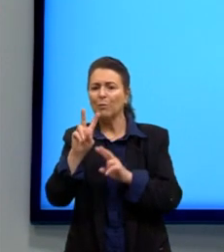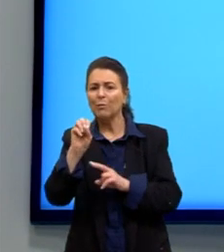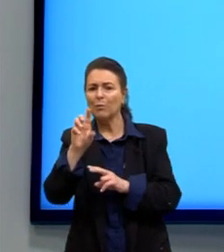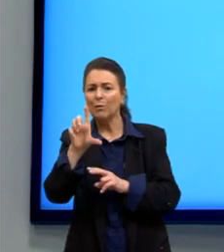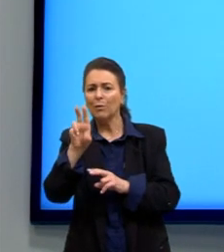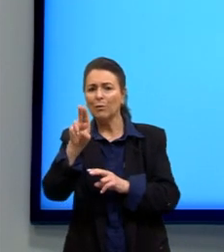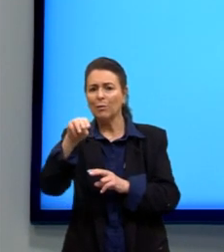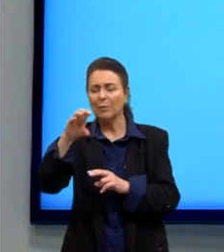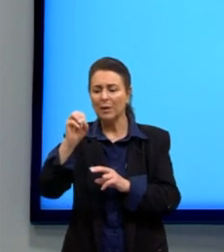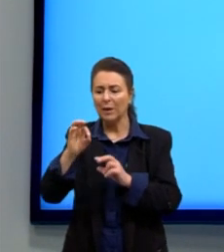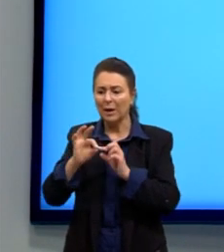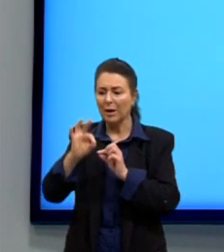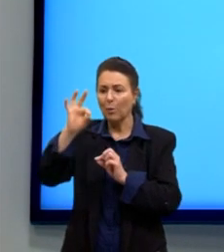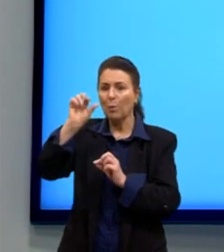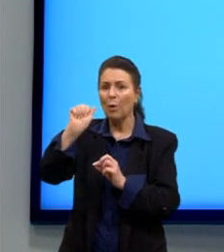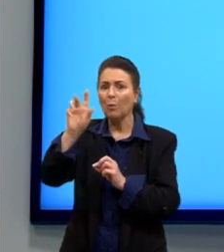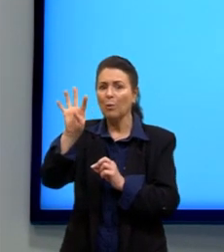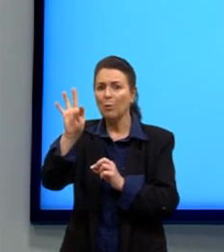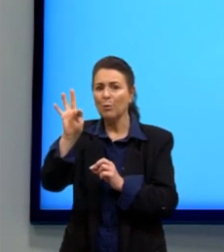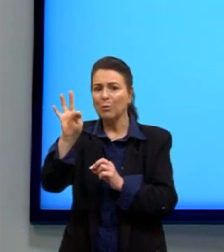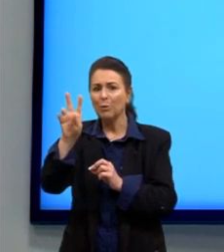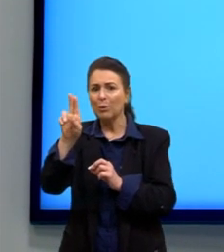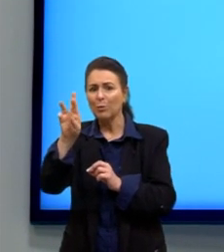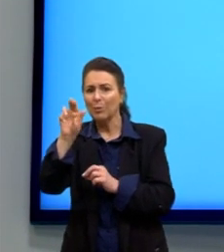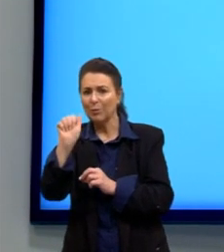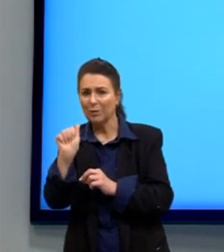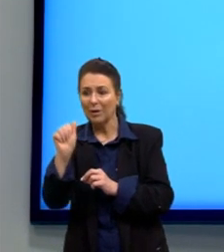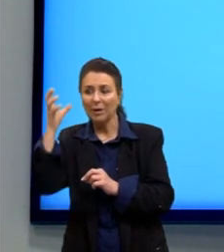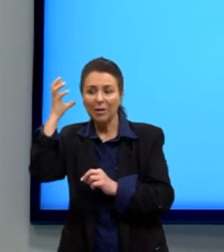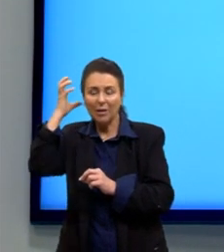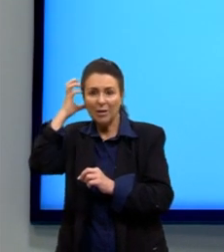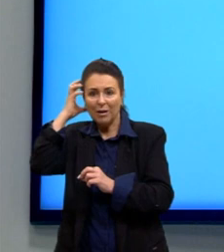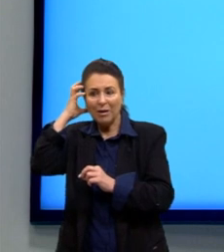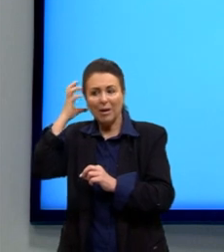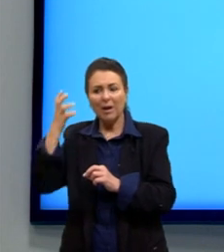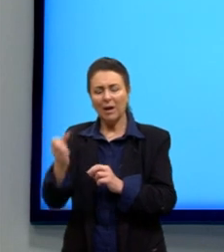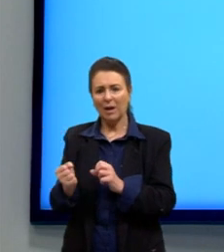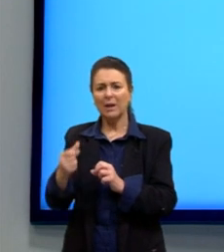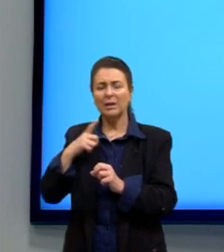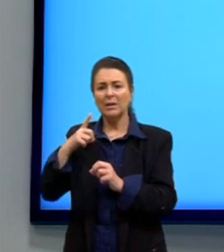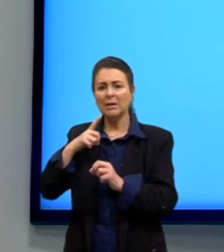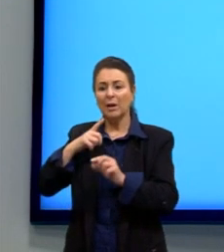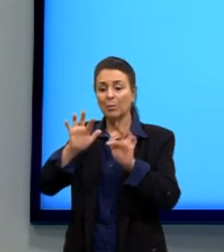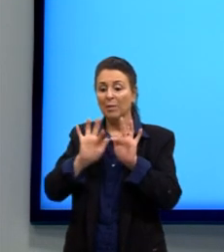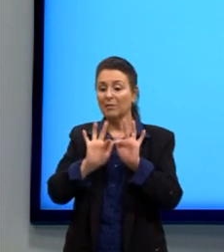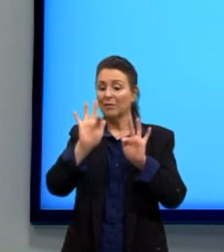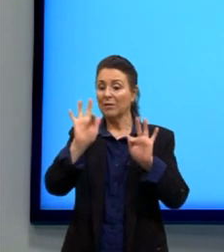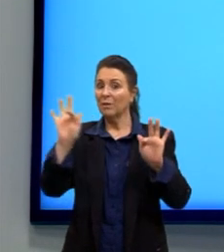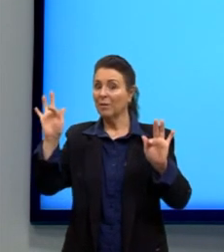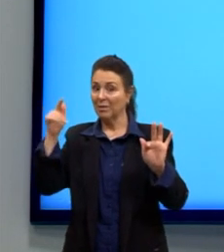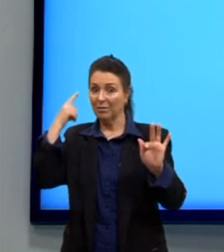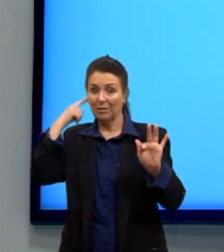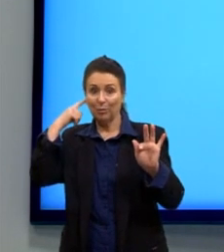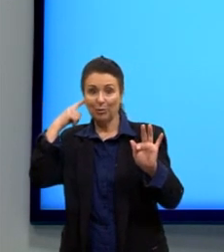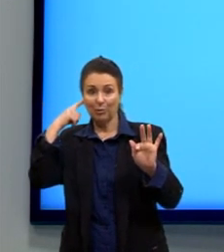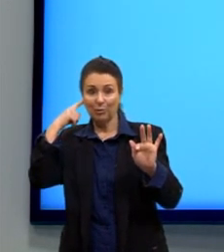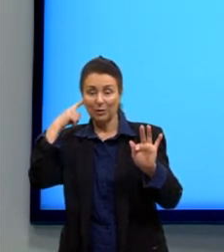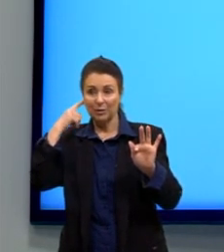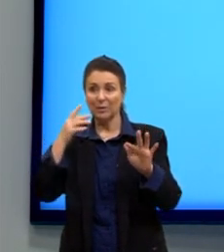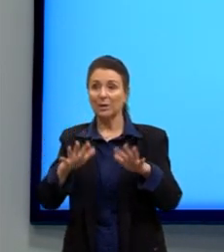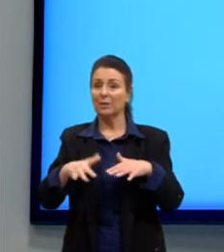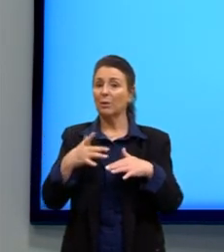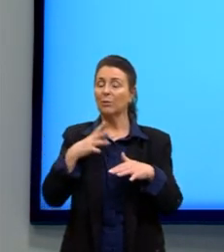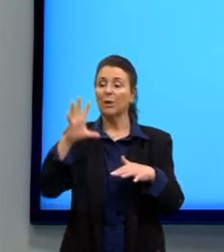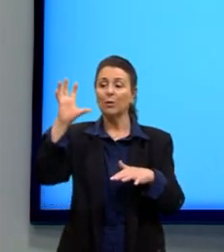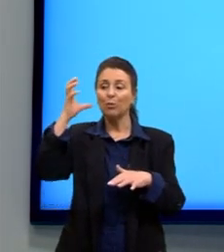Tá? Então, o nosso ouvido, ele é sensível a uma gama específica de frequências. Então, vai ter